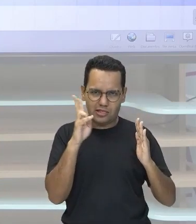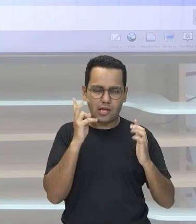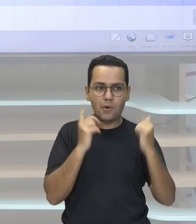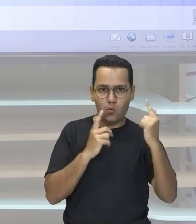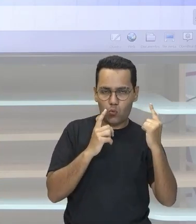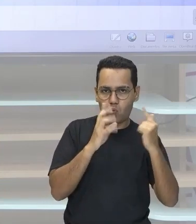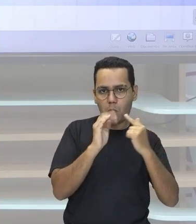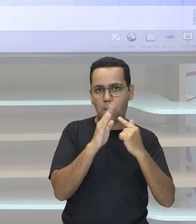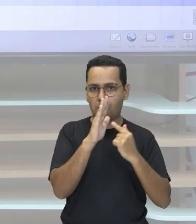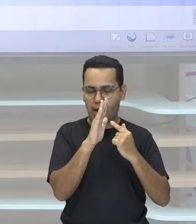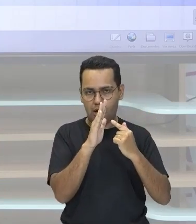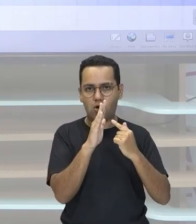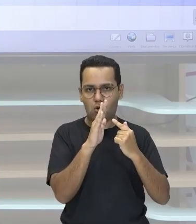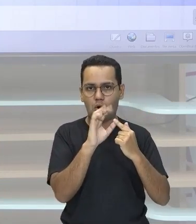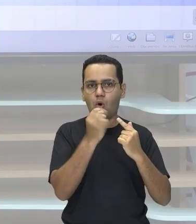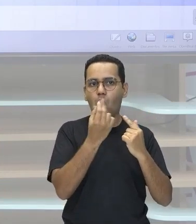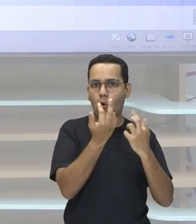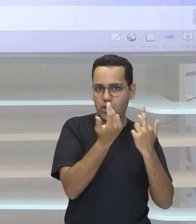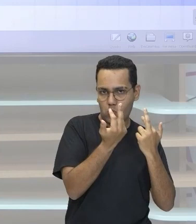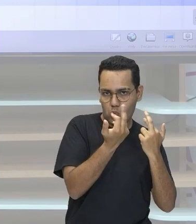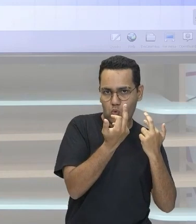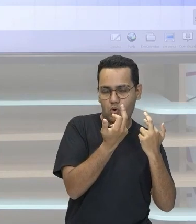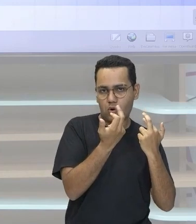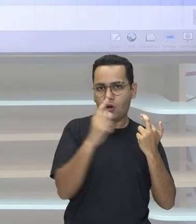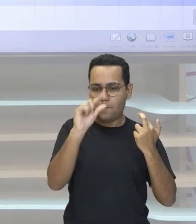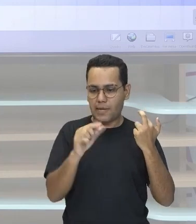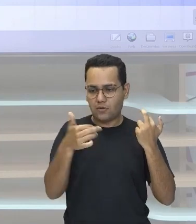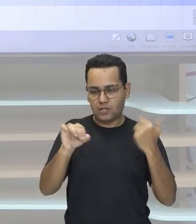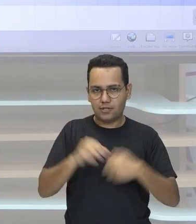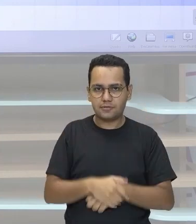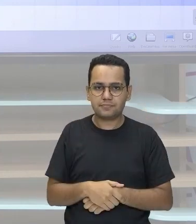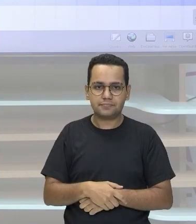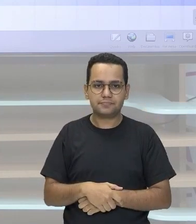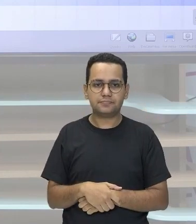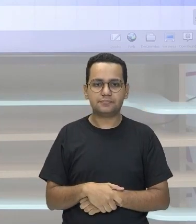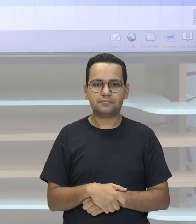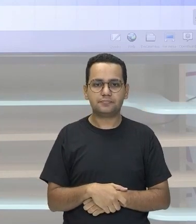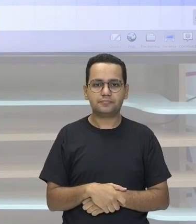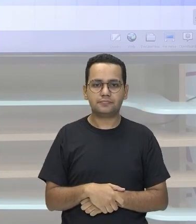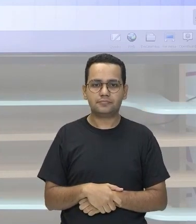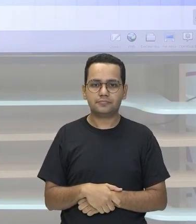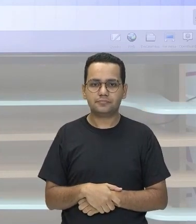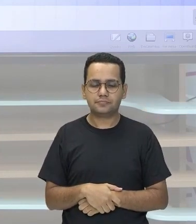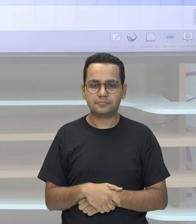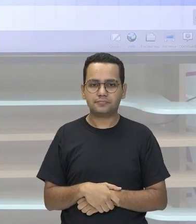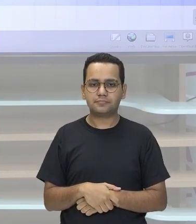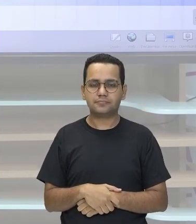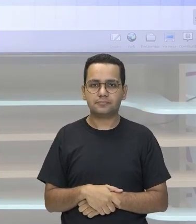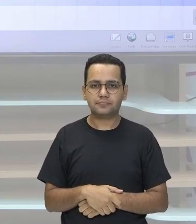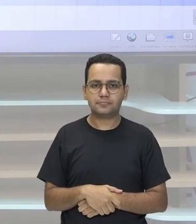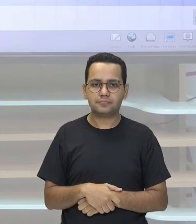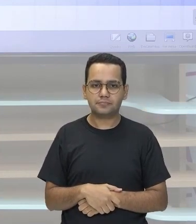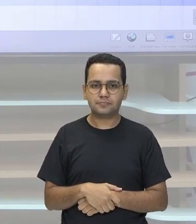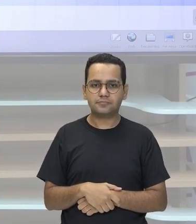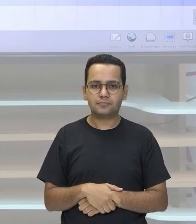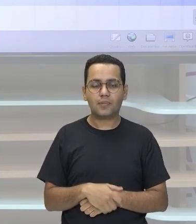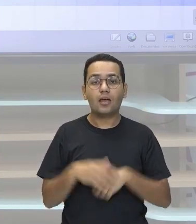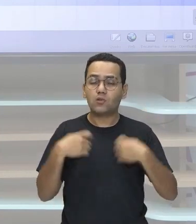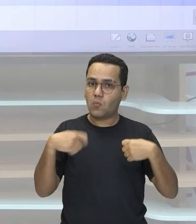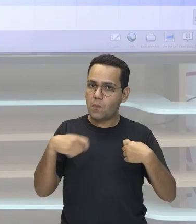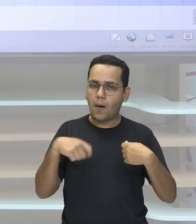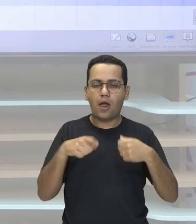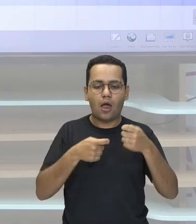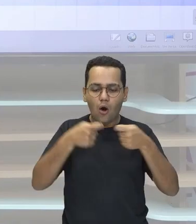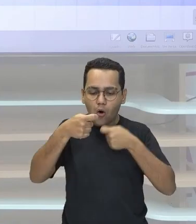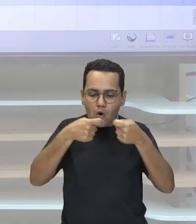Lembrando que em notação científica O número é maior ou igual que 1 E menor que 10 Você tem que botar Manipular